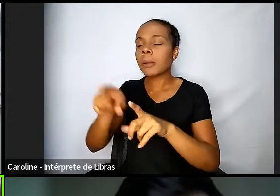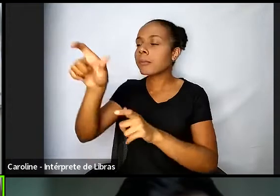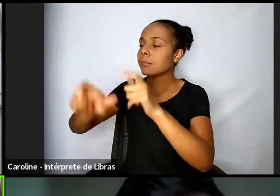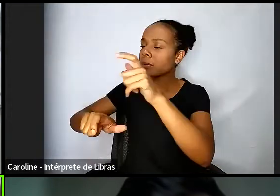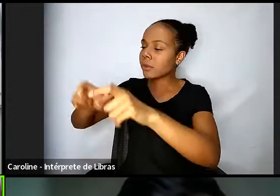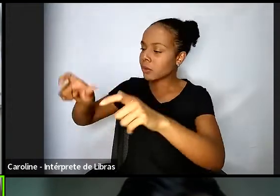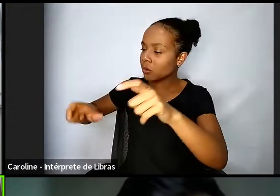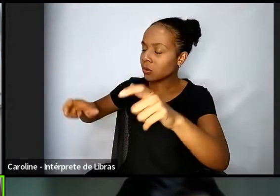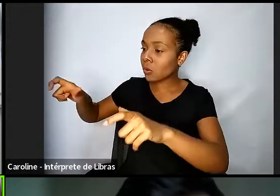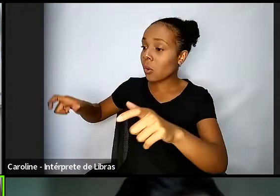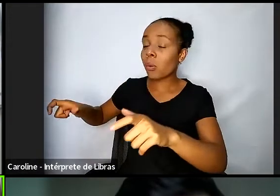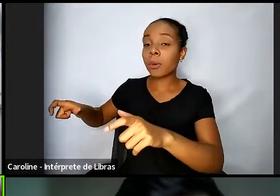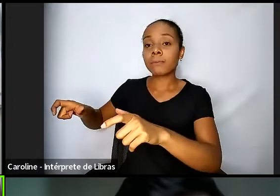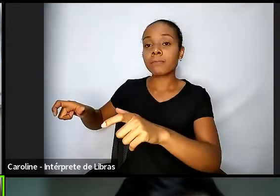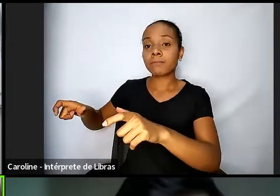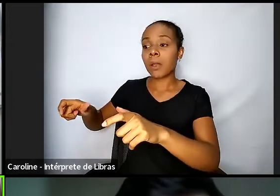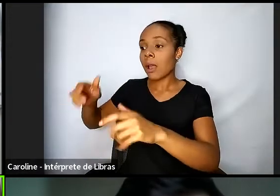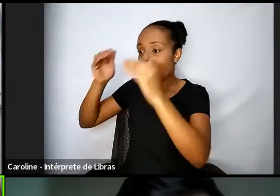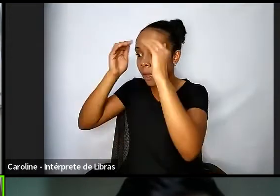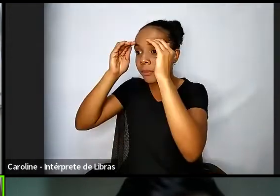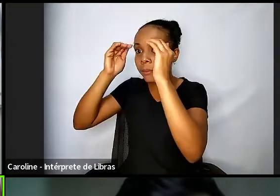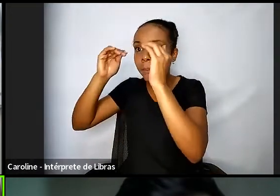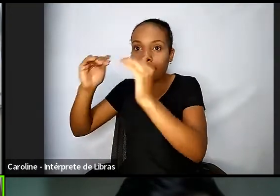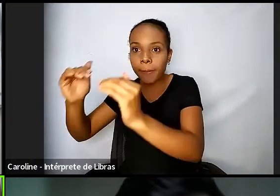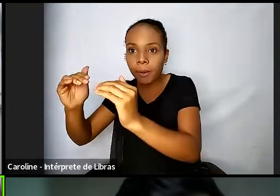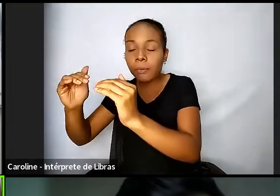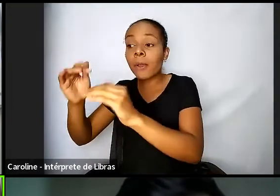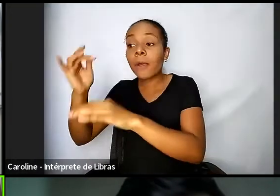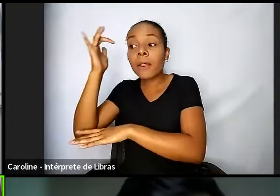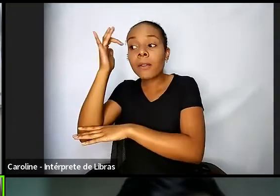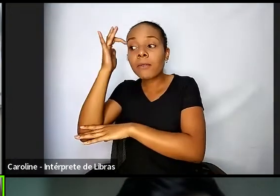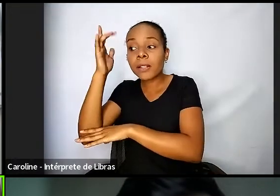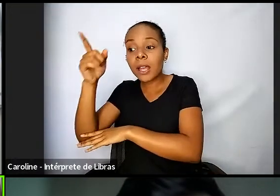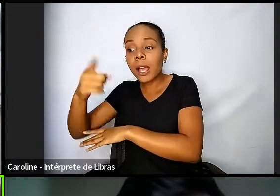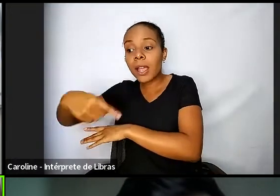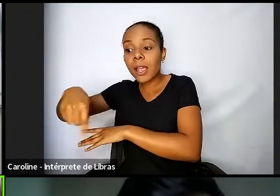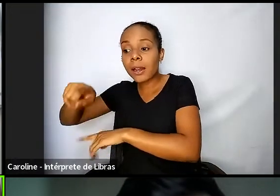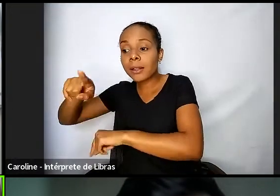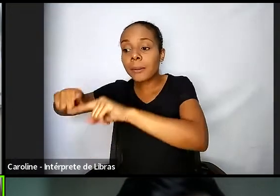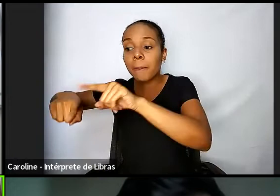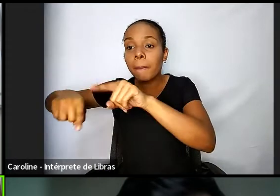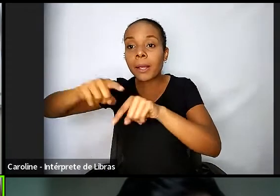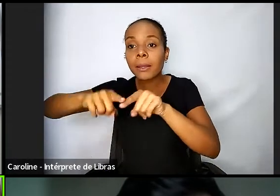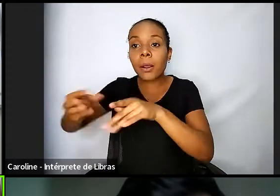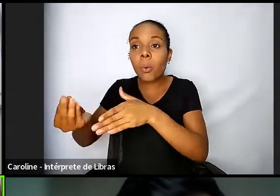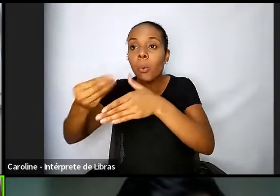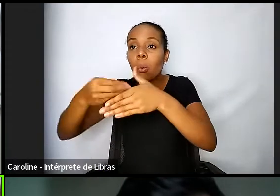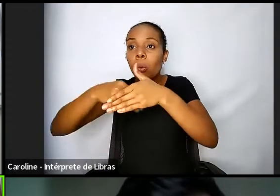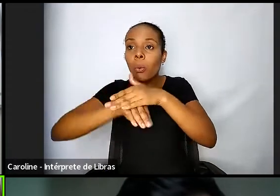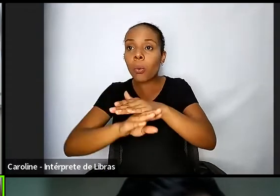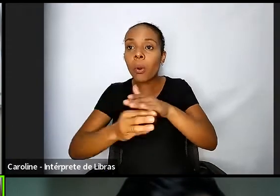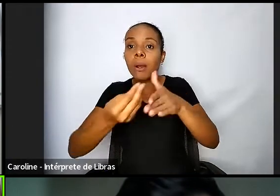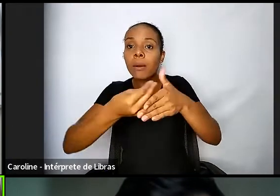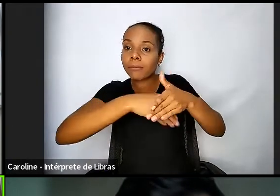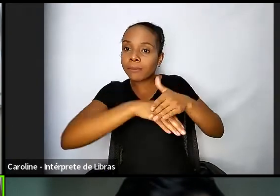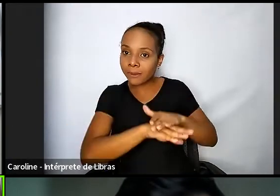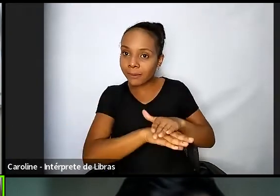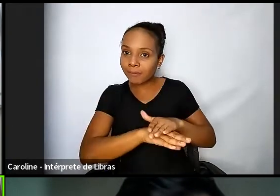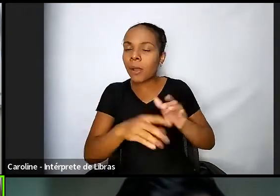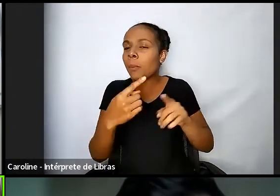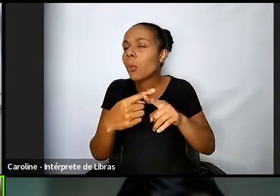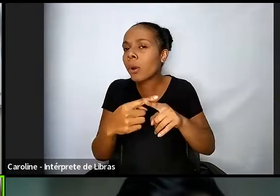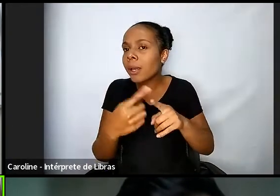facilitação de que elas têm onde guardar as suas coisas, porque, na verdade, os seus pertences é a sua vida,